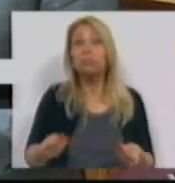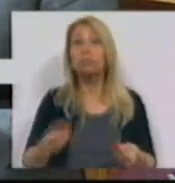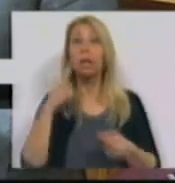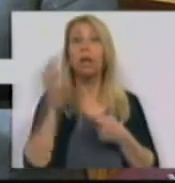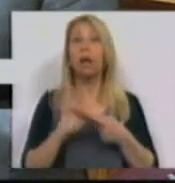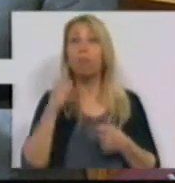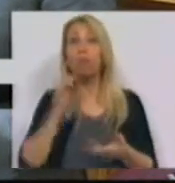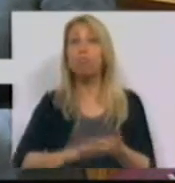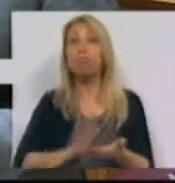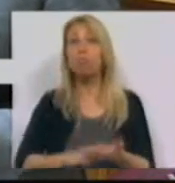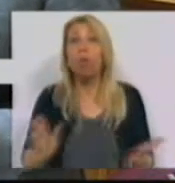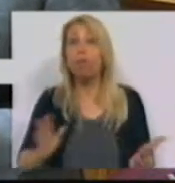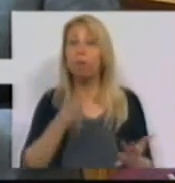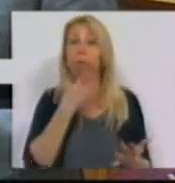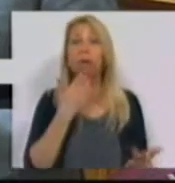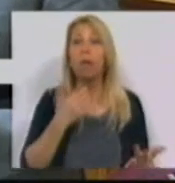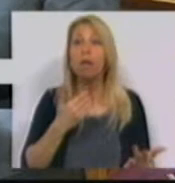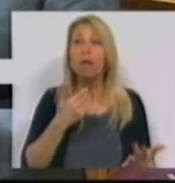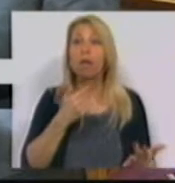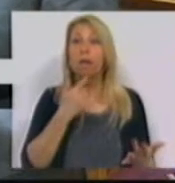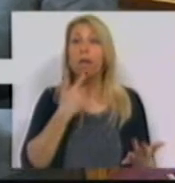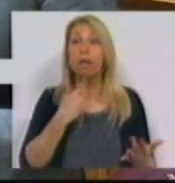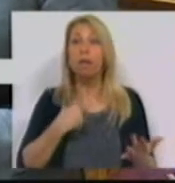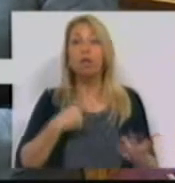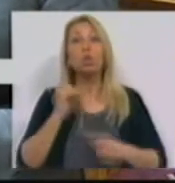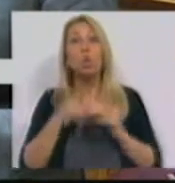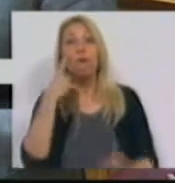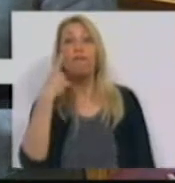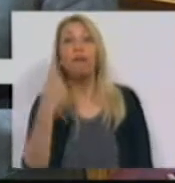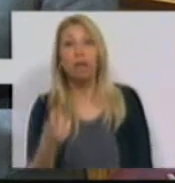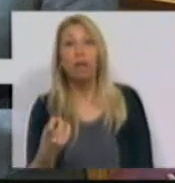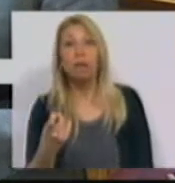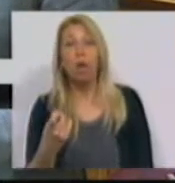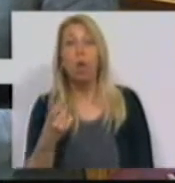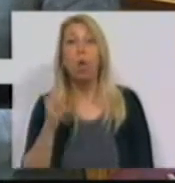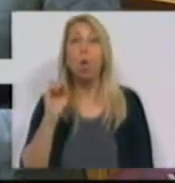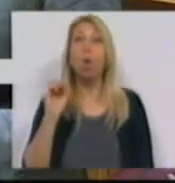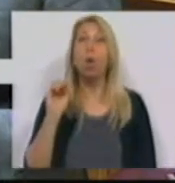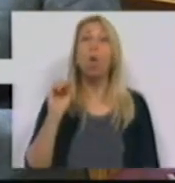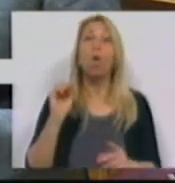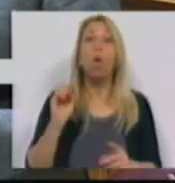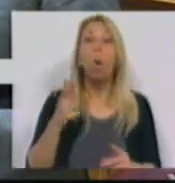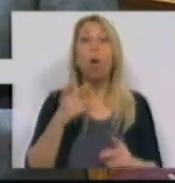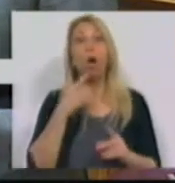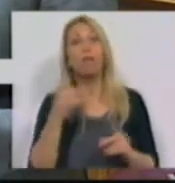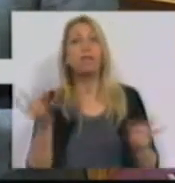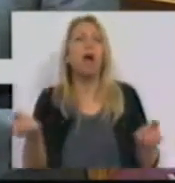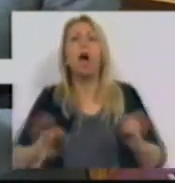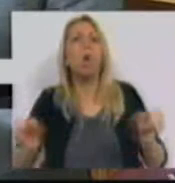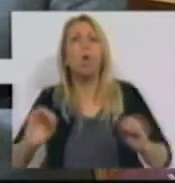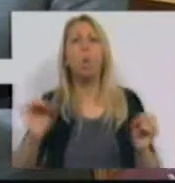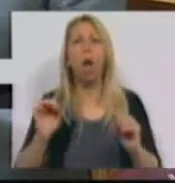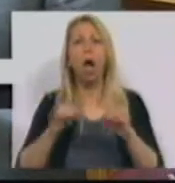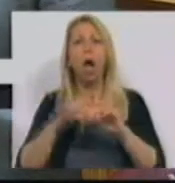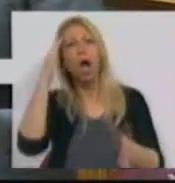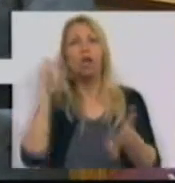que permitam partir do pressuposto da verificação, muito menos inegável, desse nexo causal. Evitando,